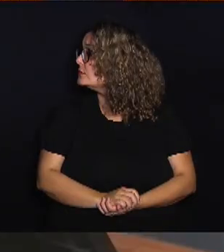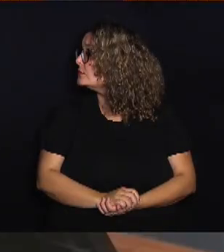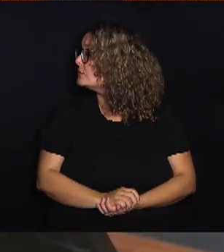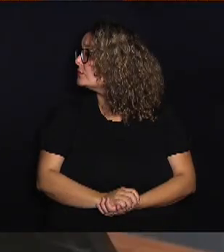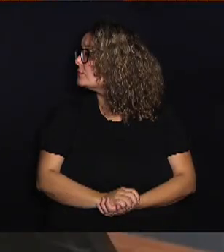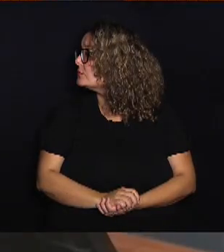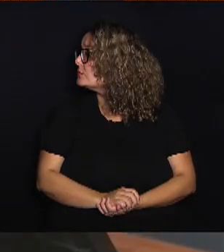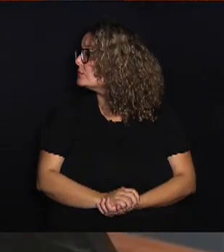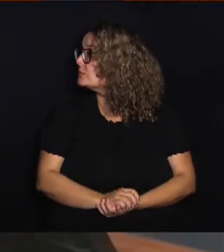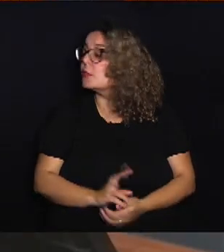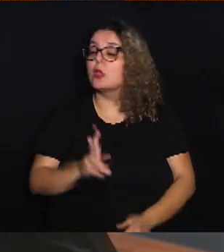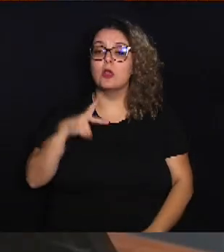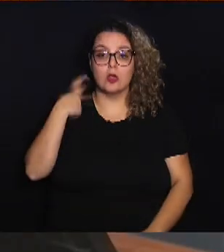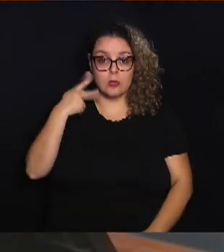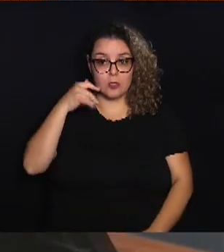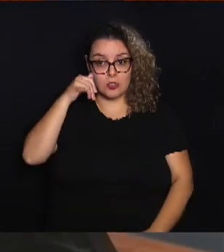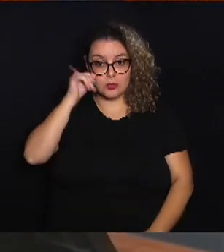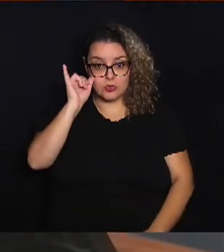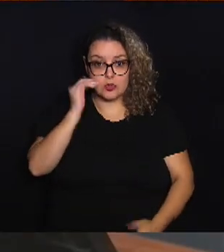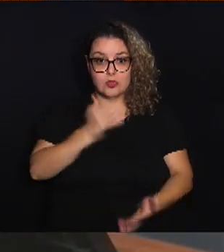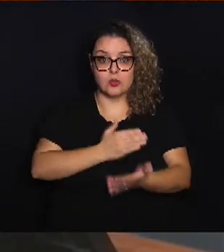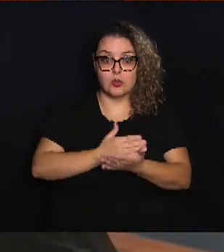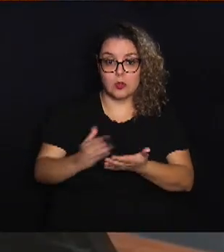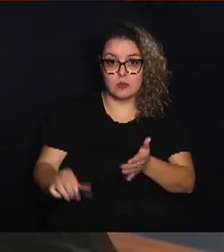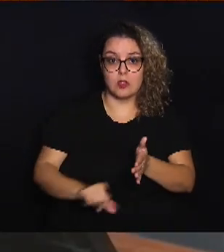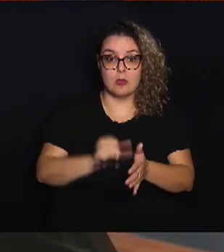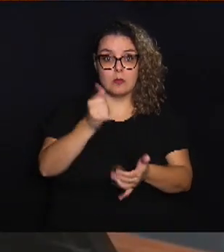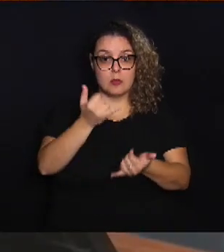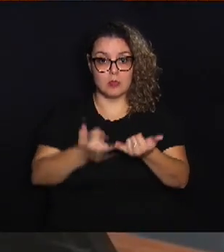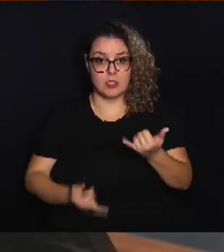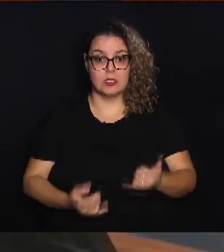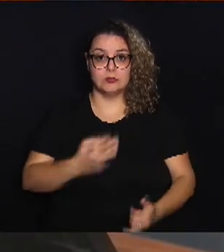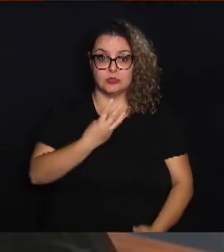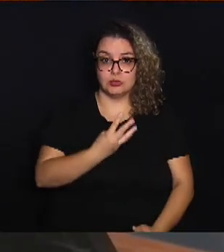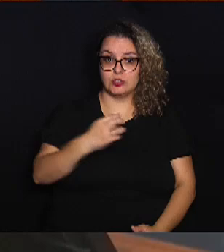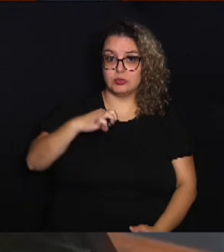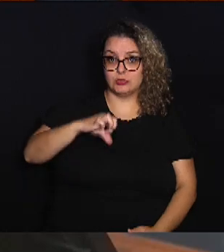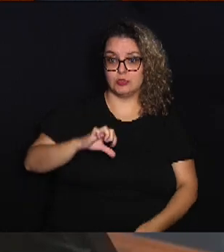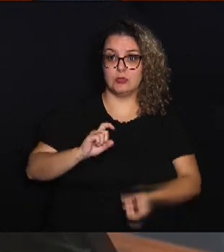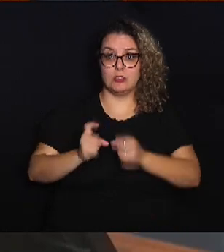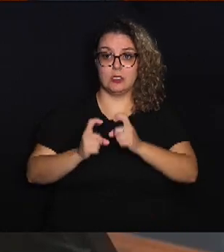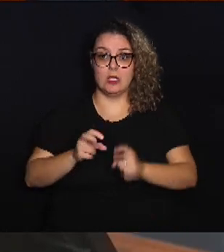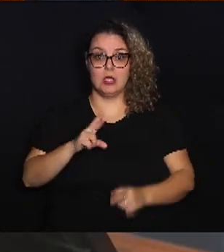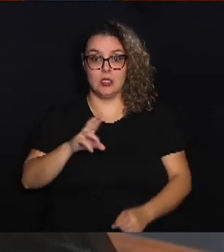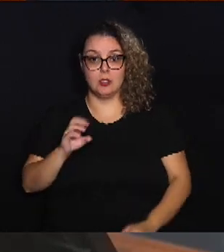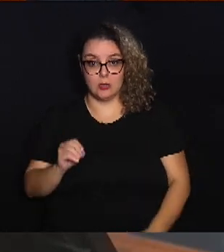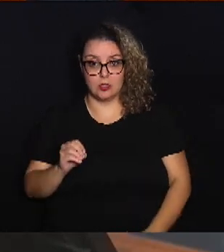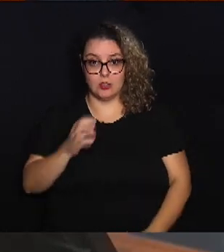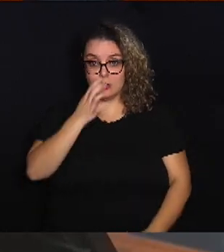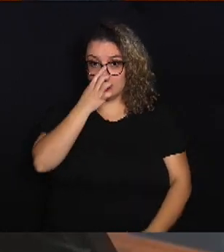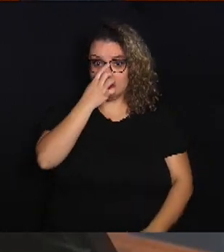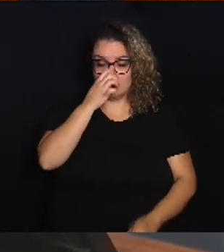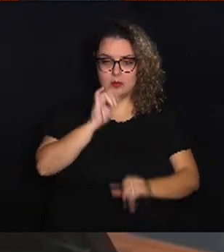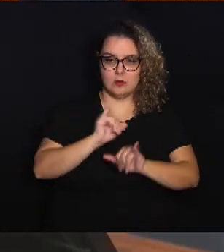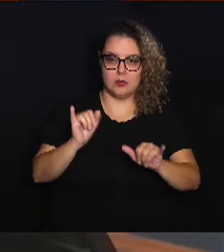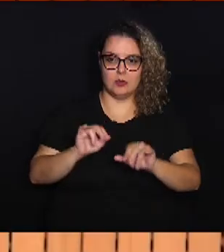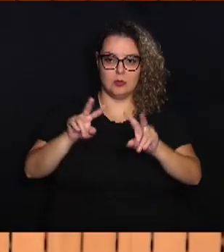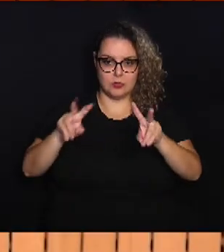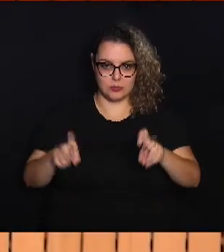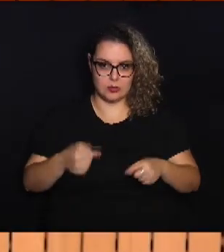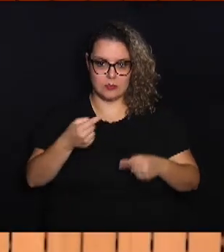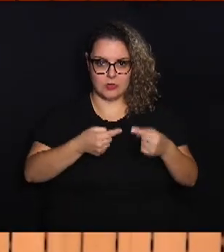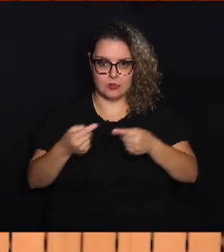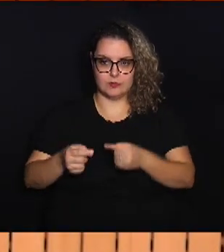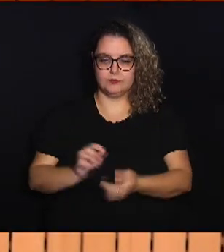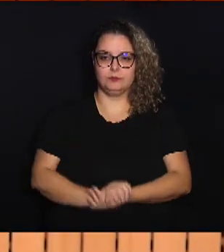O vereador Paulo Búfalo iniciou a primeira parte da 39ª Reunião Ordinária, anunciando o tema do debate.